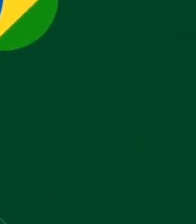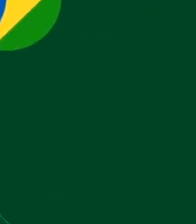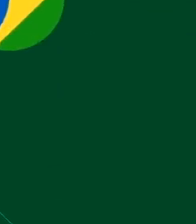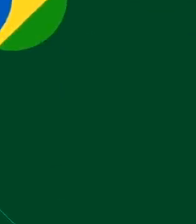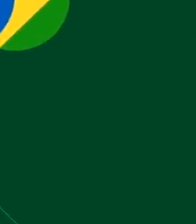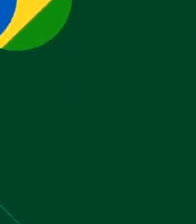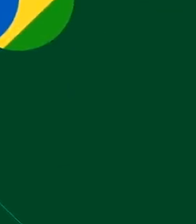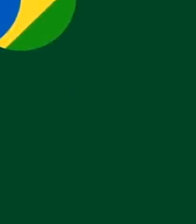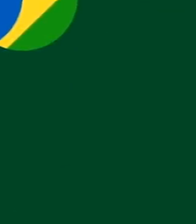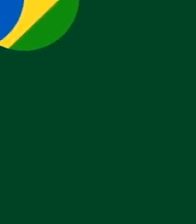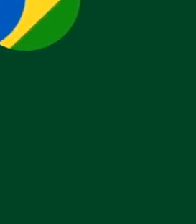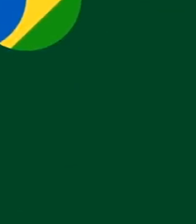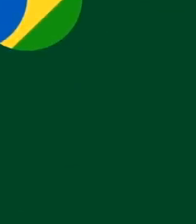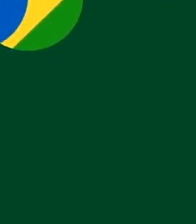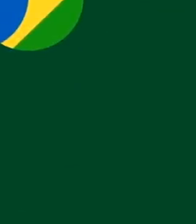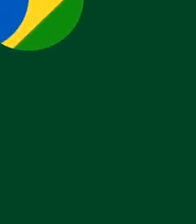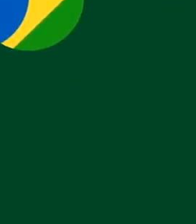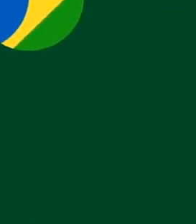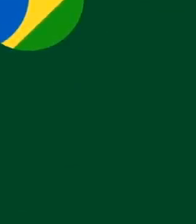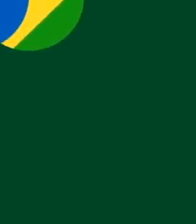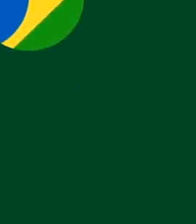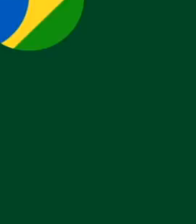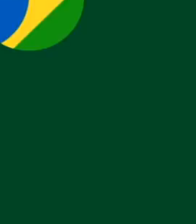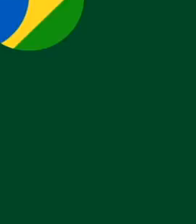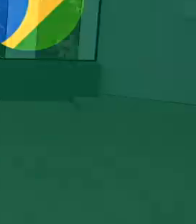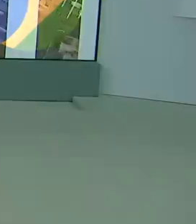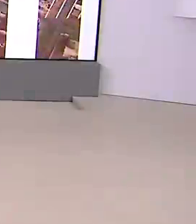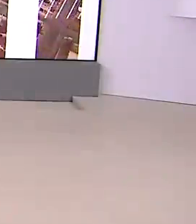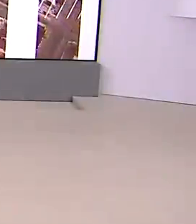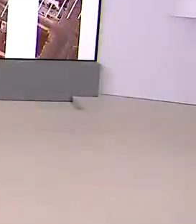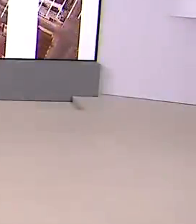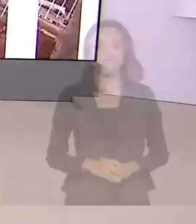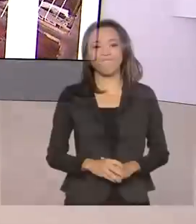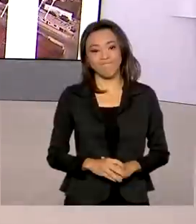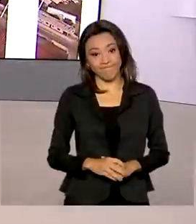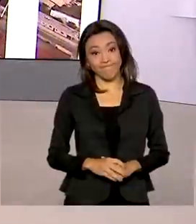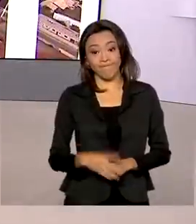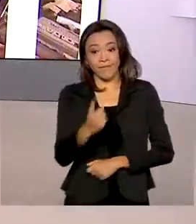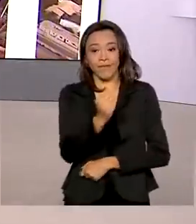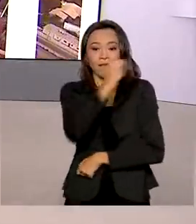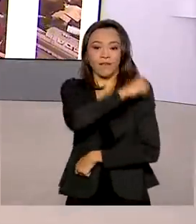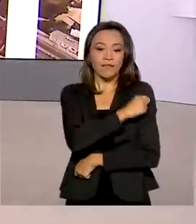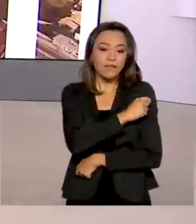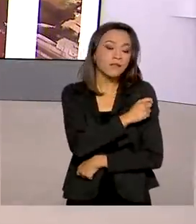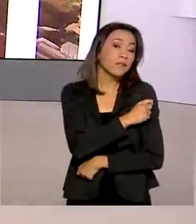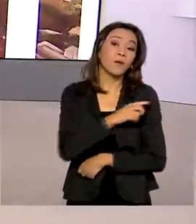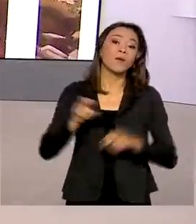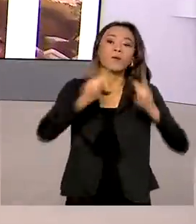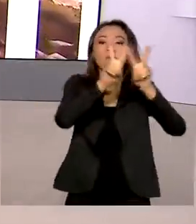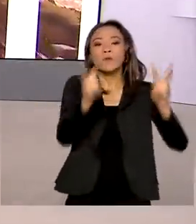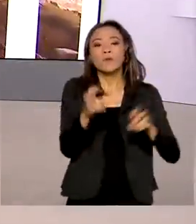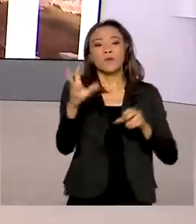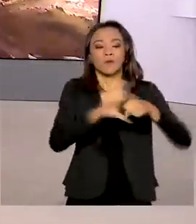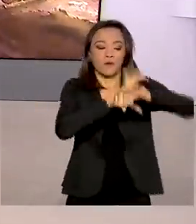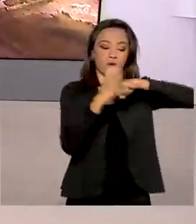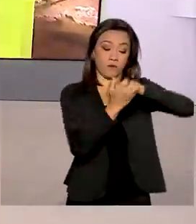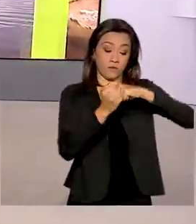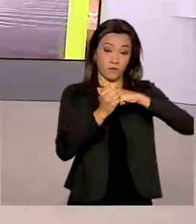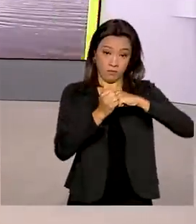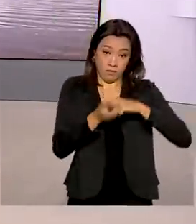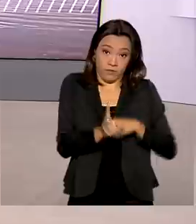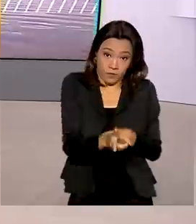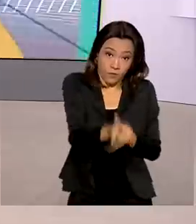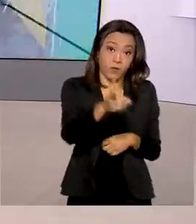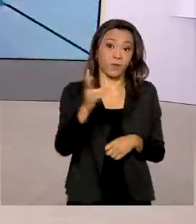Momento Saúde E a vacinação contra a Covid-19 continua em todo o país.